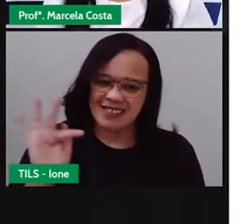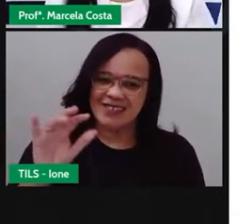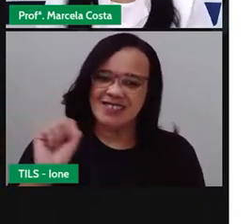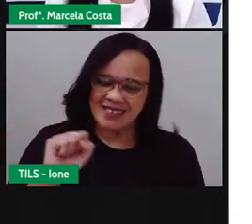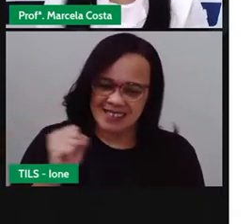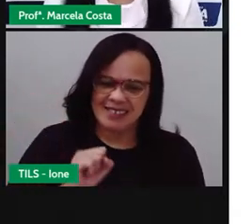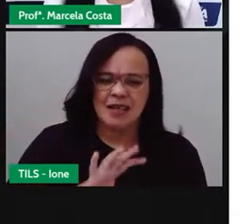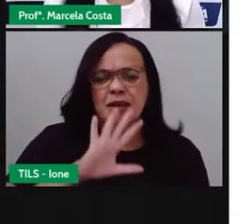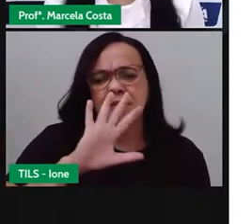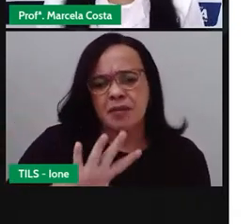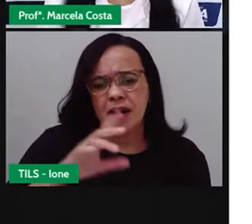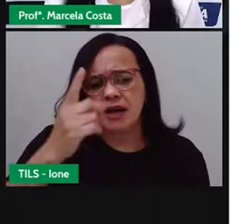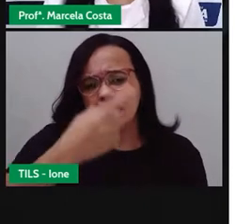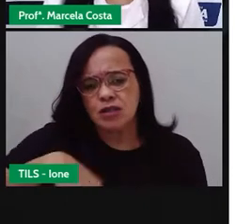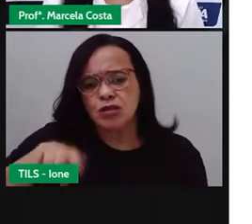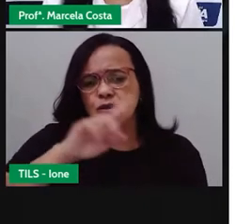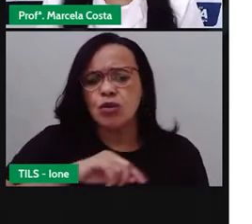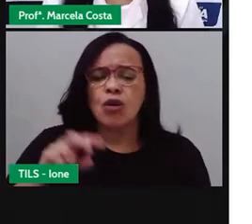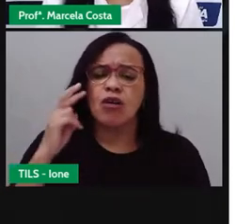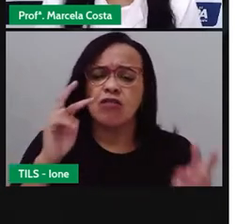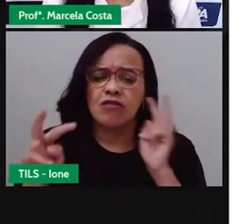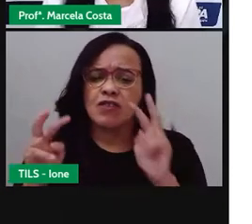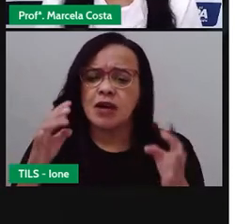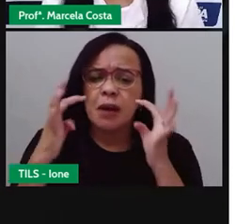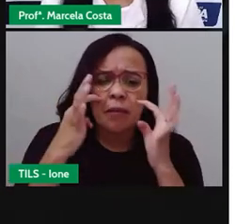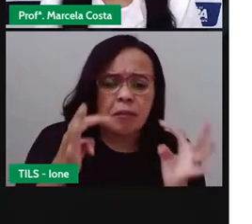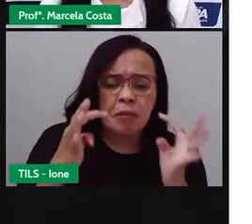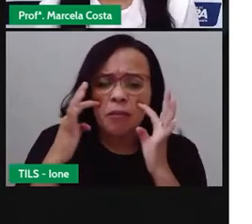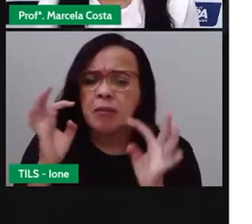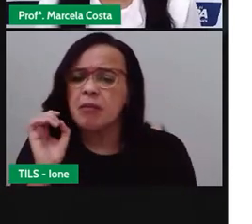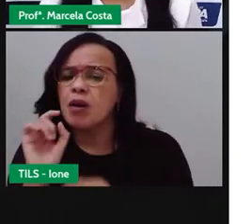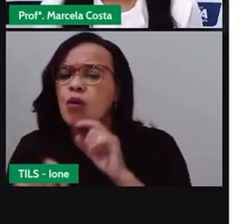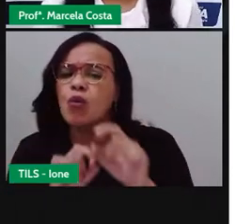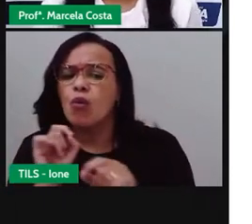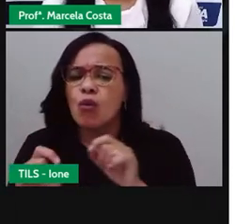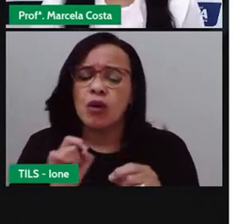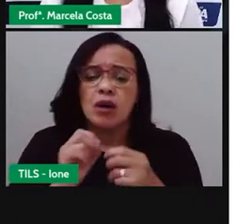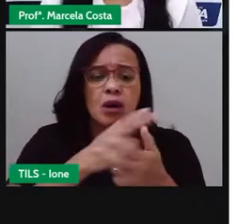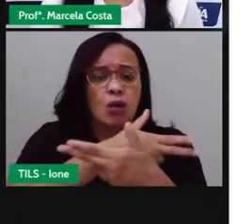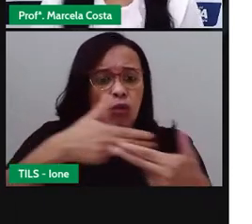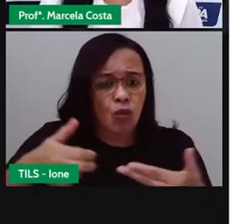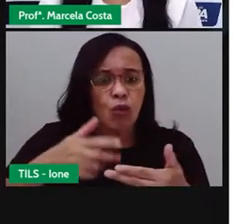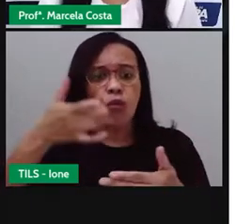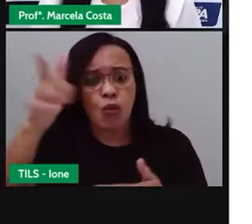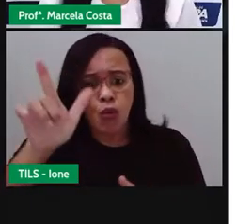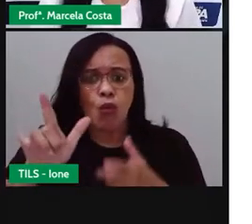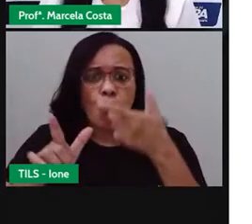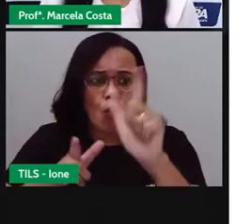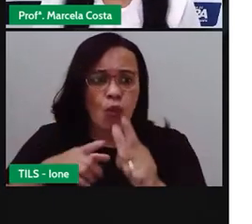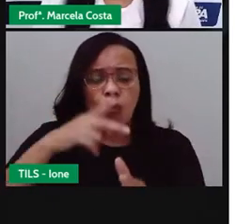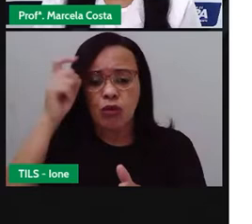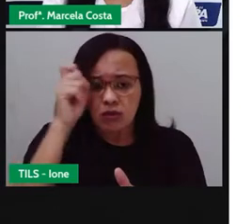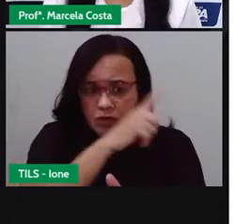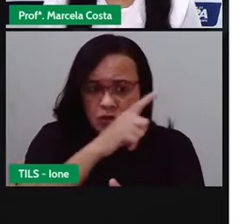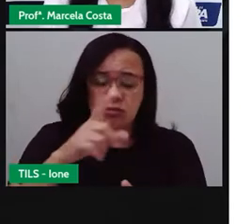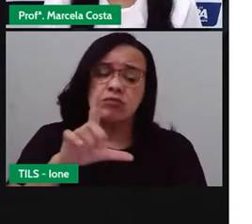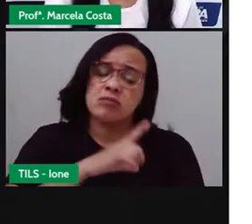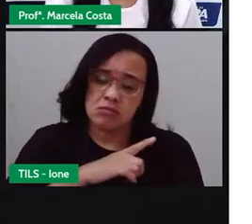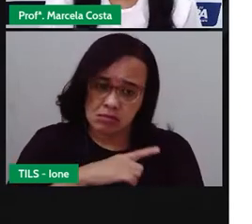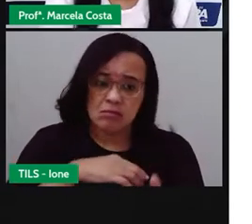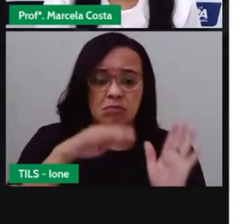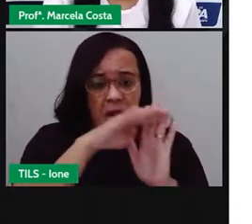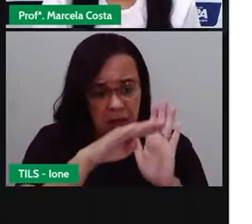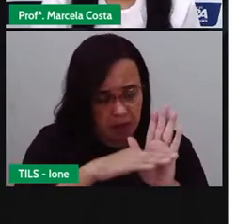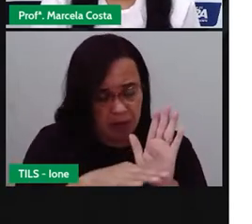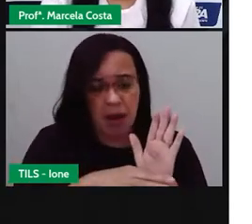podemos ver, né, ali, enumerar outras dificuldades. Você já visitou o centro